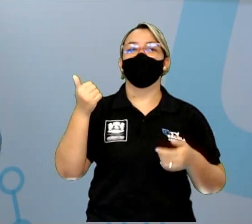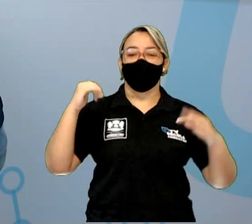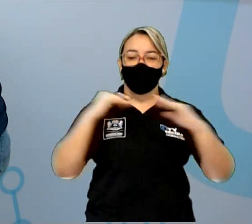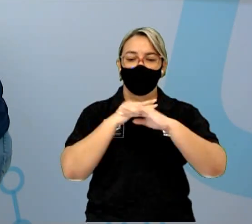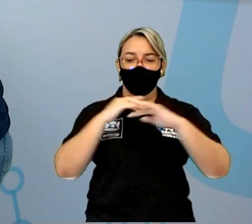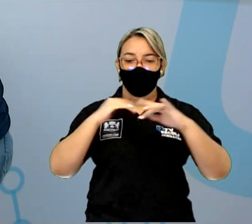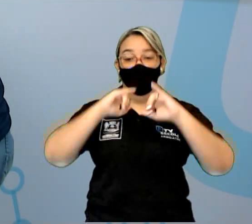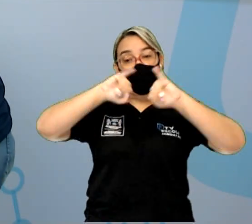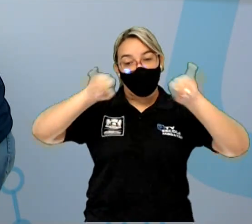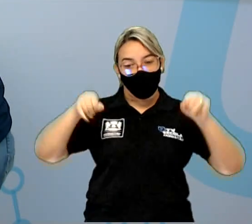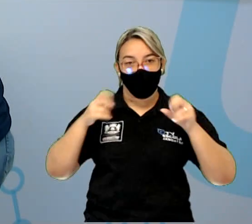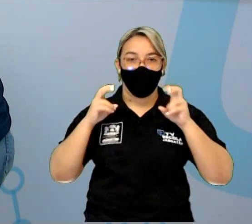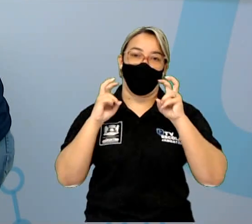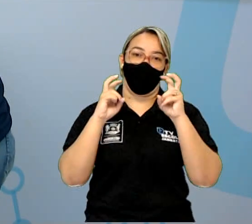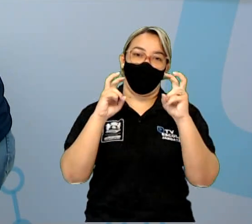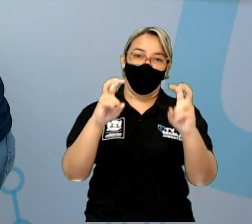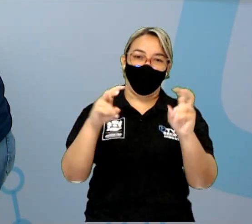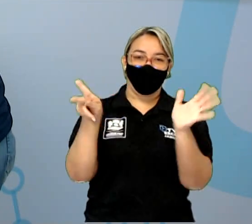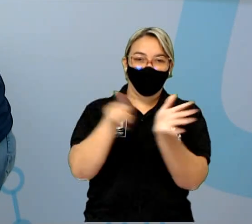Jaboatão.